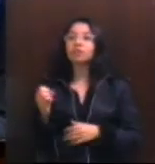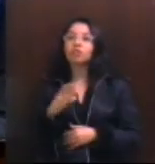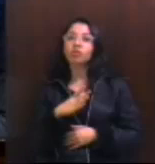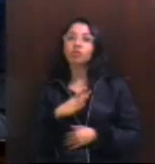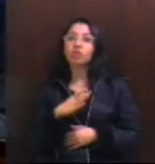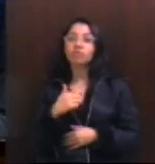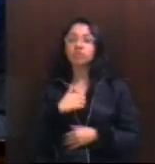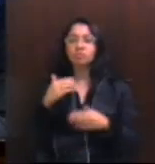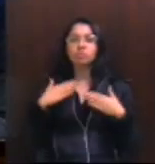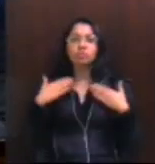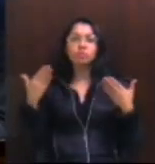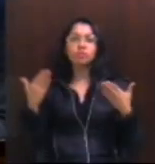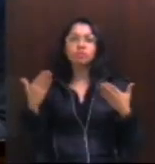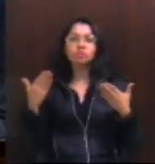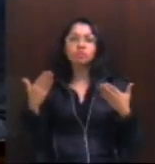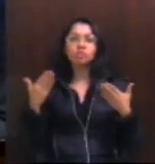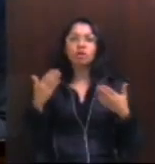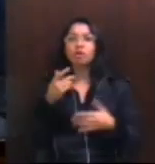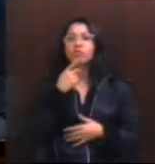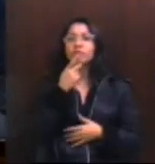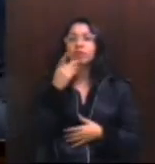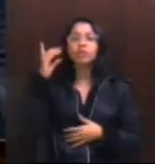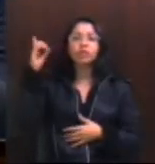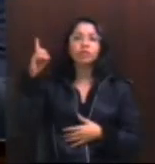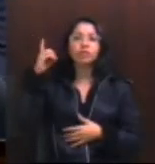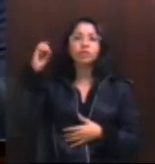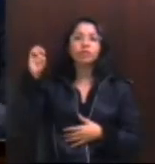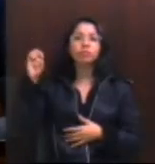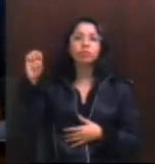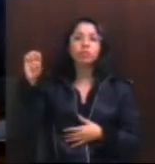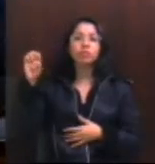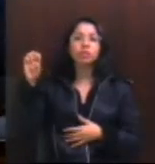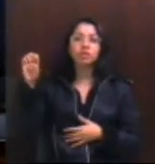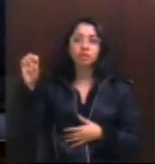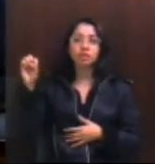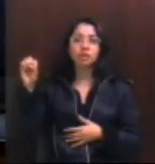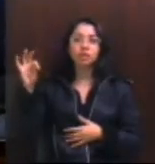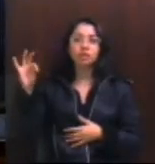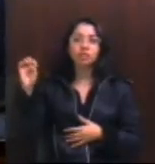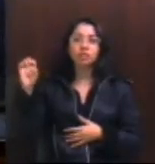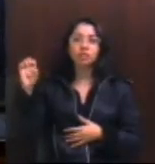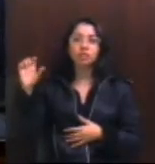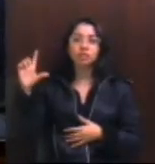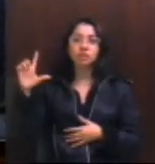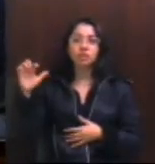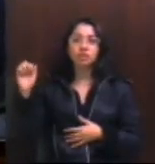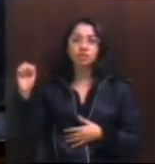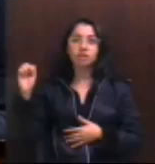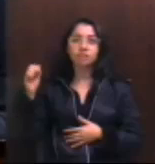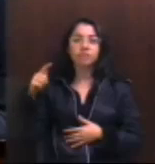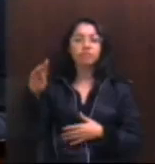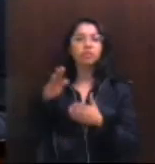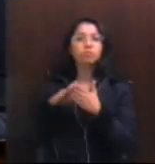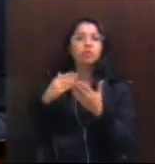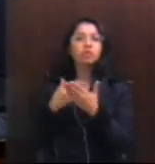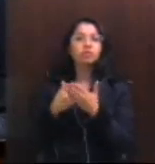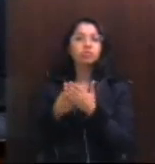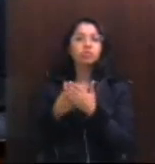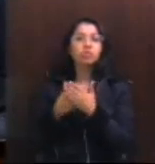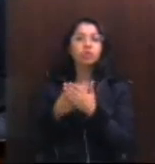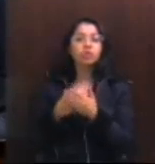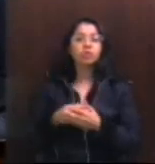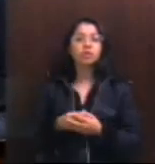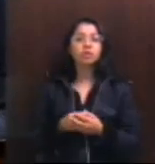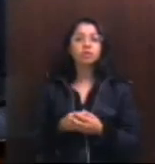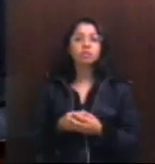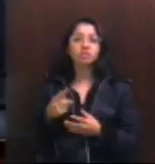surpreendi e relatei isso à deputada Estela, estava comigo ontem na escola Dom Infante, quando nós fomos, Infante Dom Henrique, quando